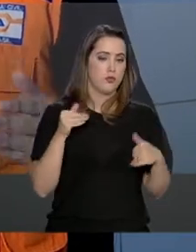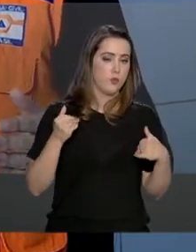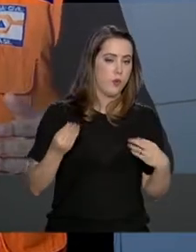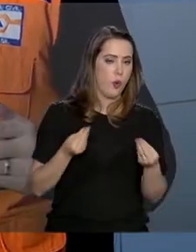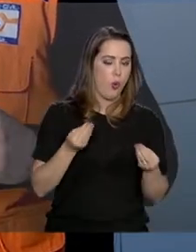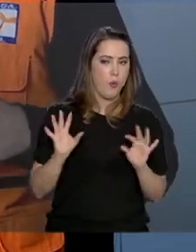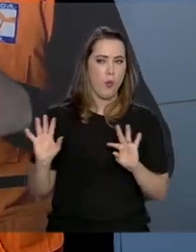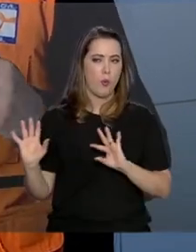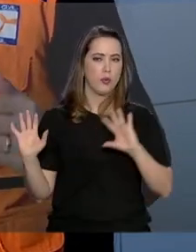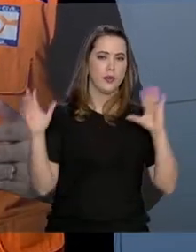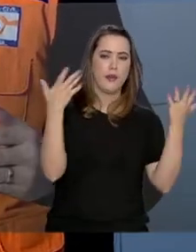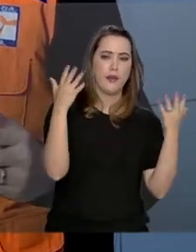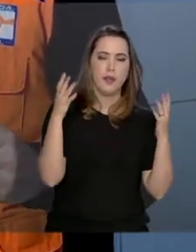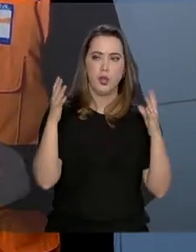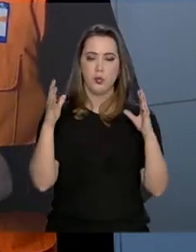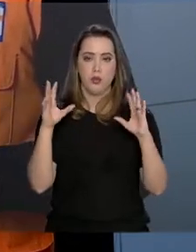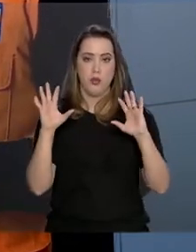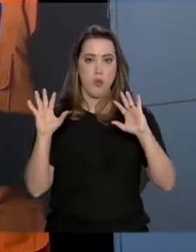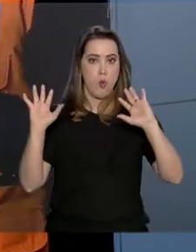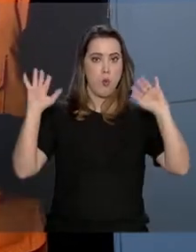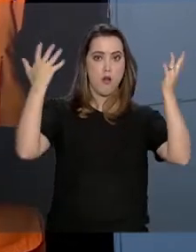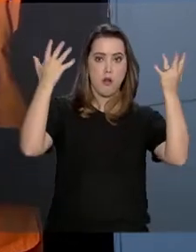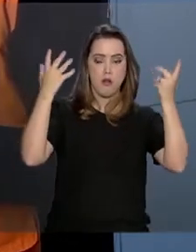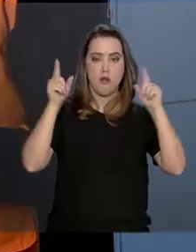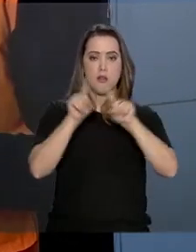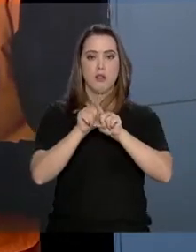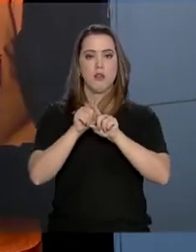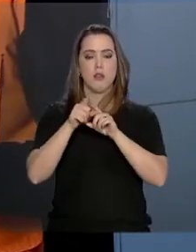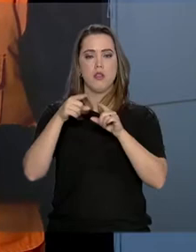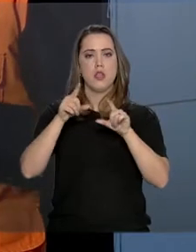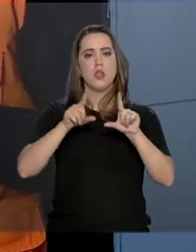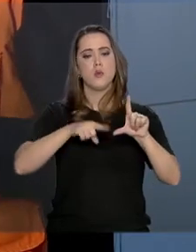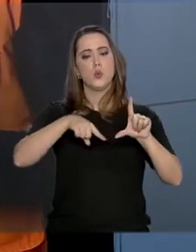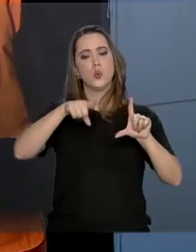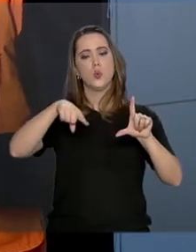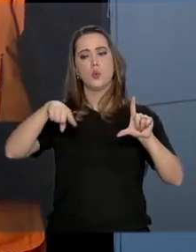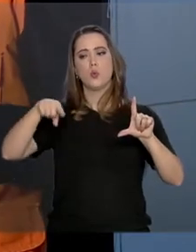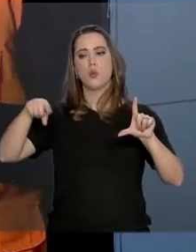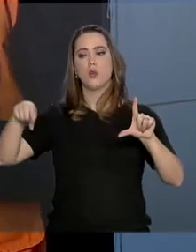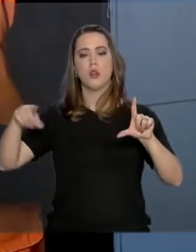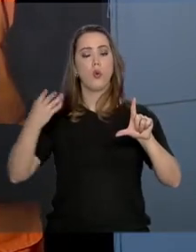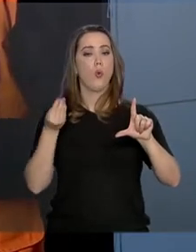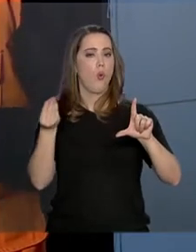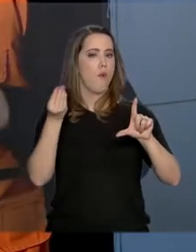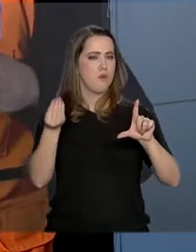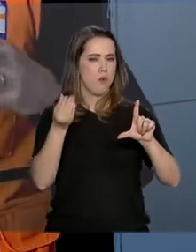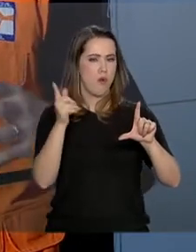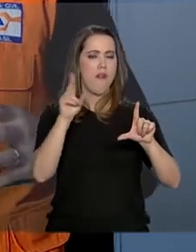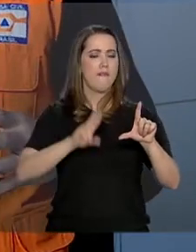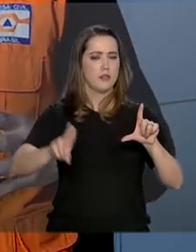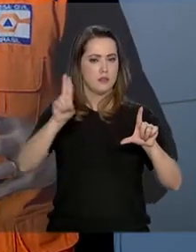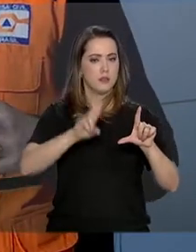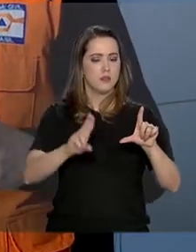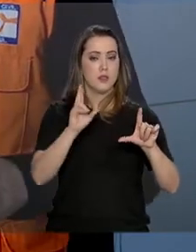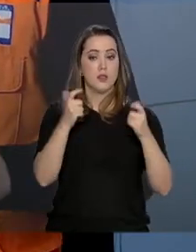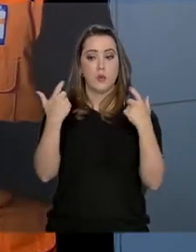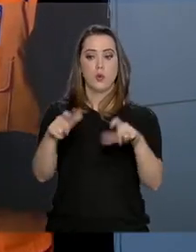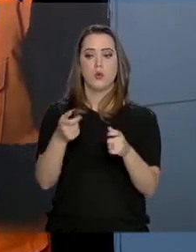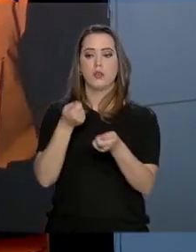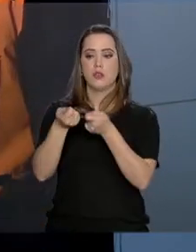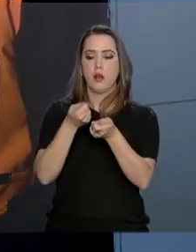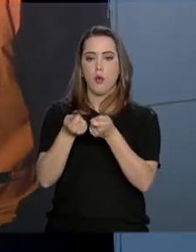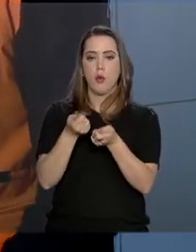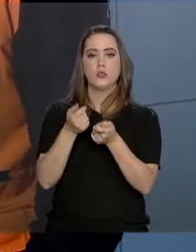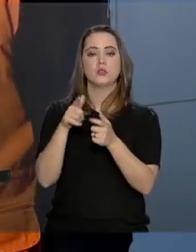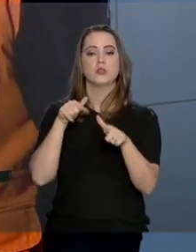clima, meteorologia, sismologia, informações essas que são utilizadas pela equipe de campo para programar as